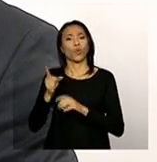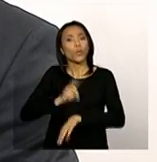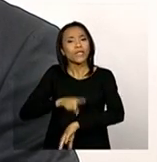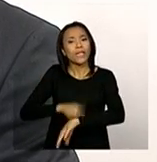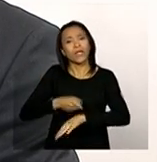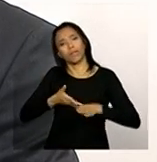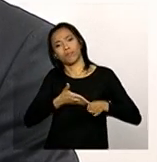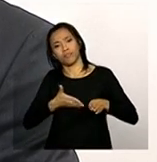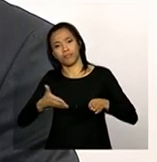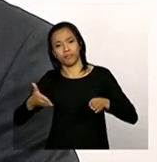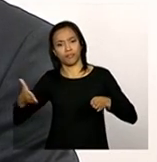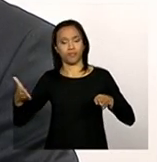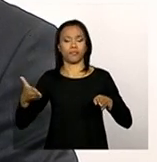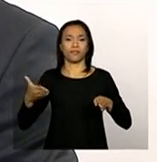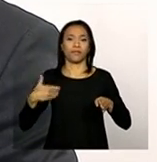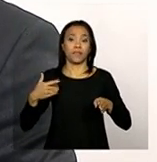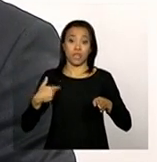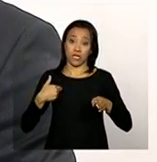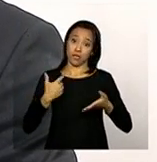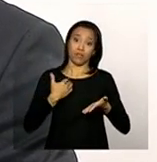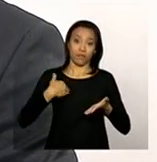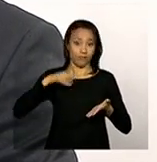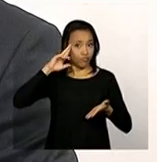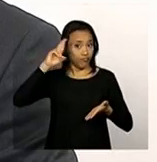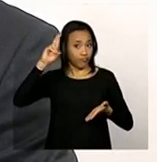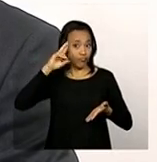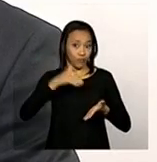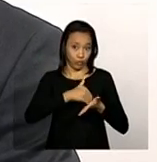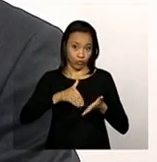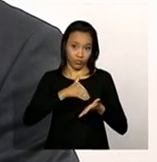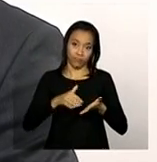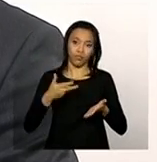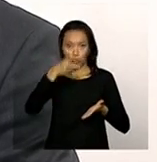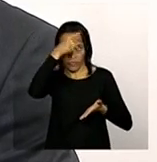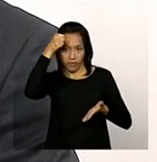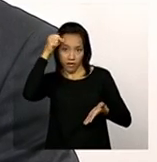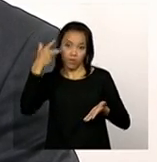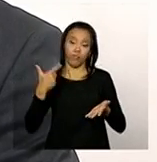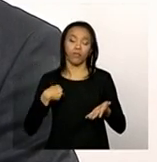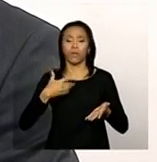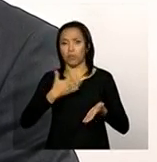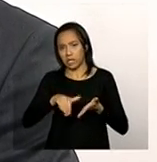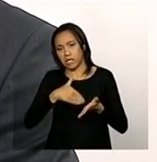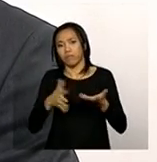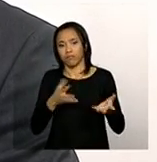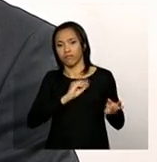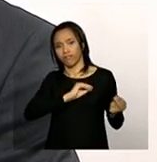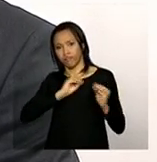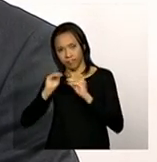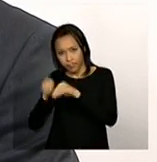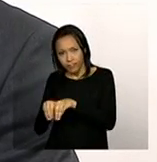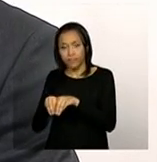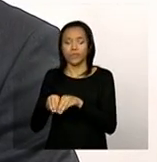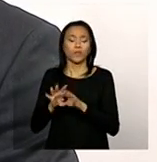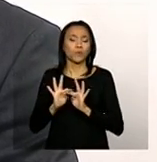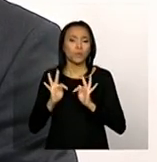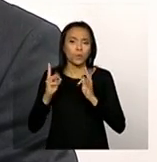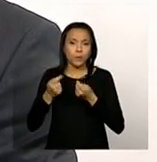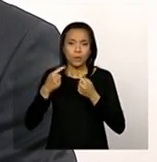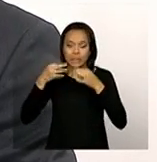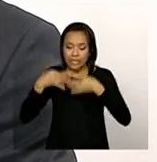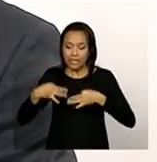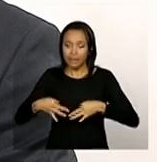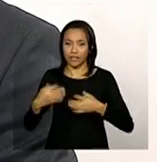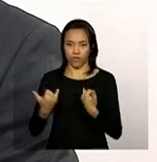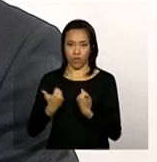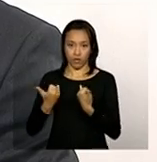gestor antigo tiver com o mandato final não preenchido, preencher esse mandato, o gestor atual, com essa informação em dia, a gente consegue